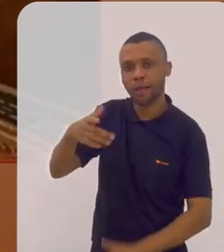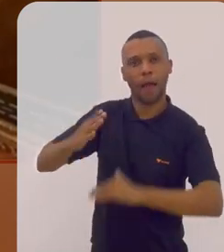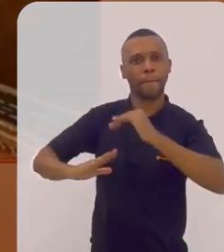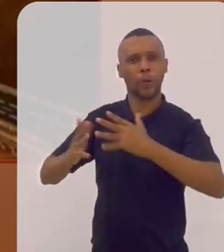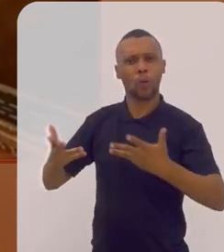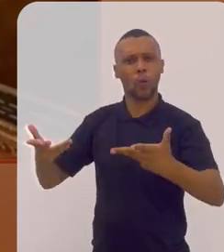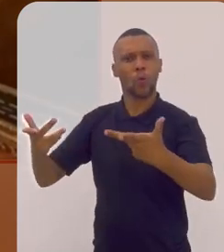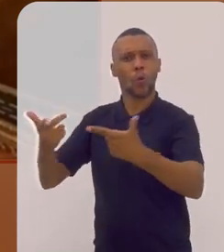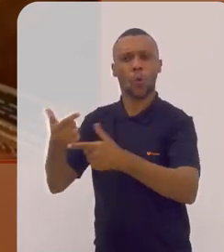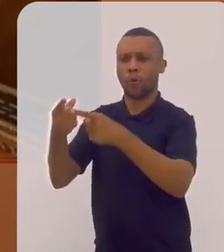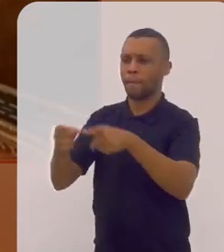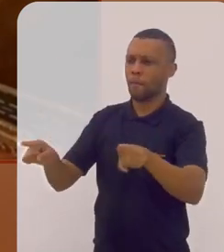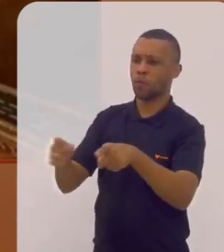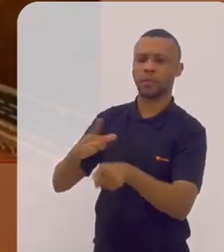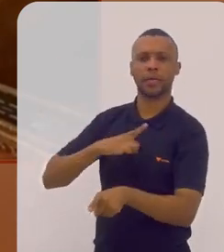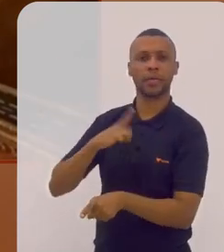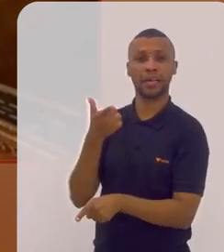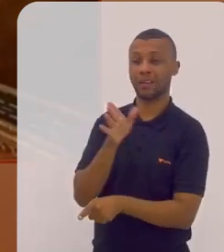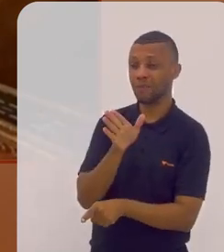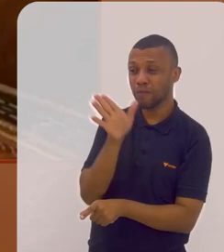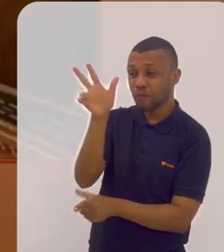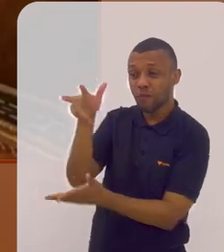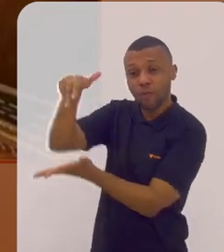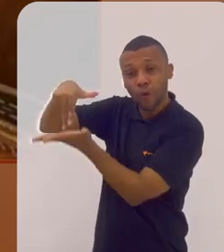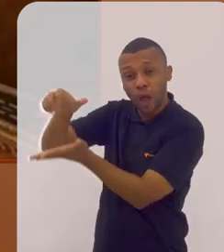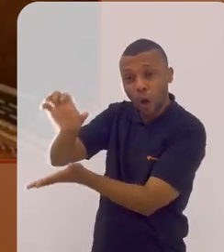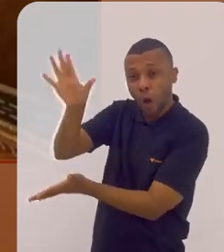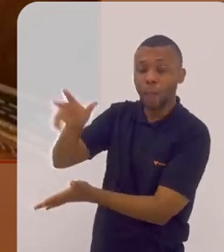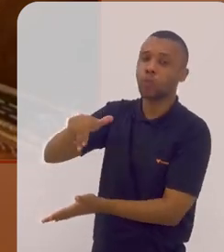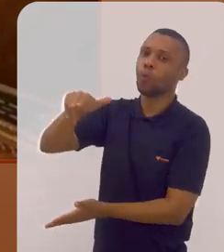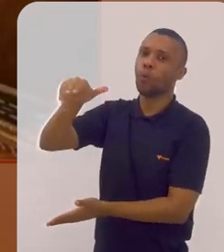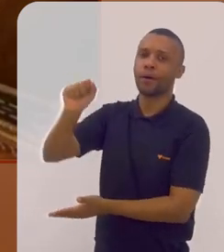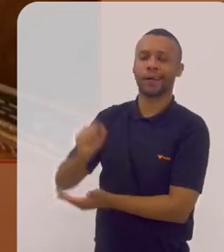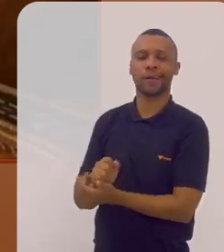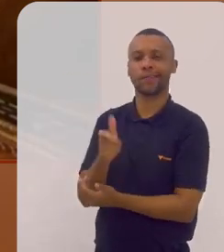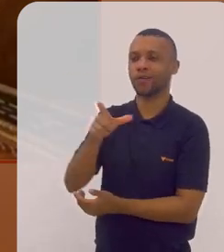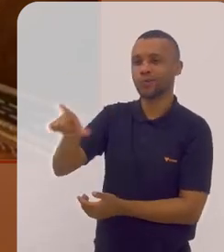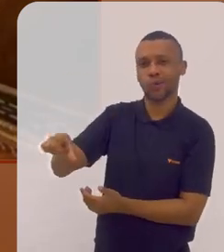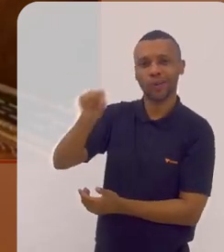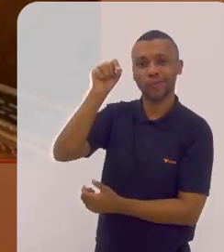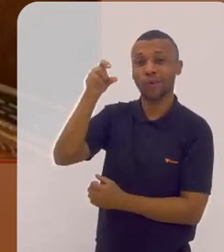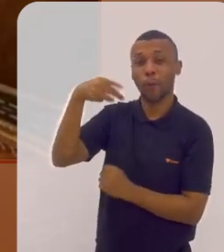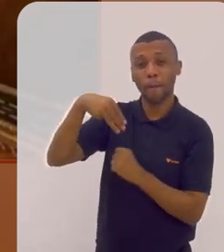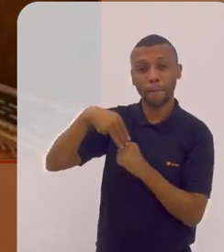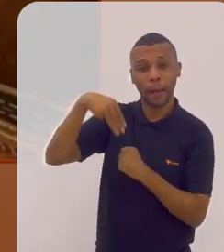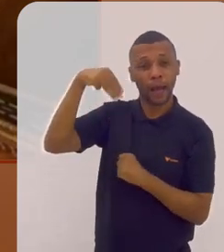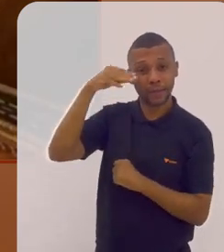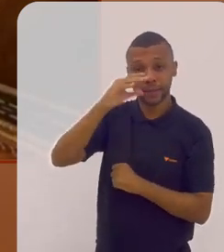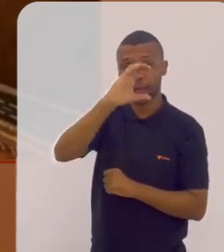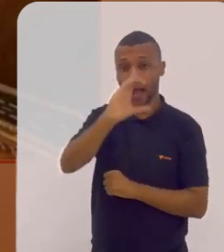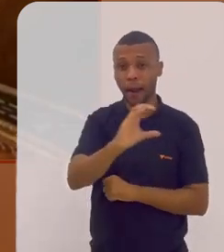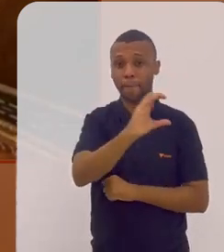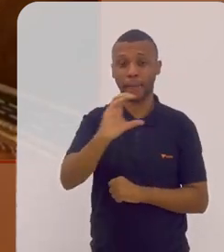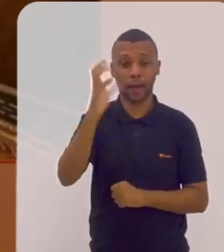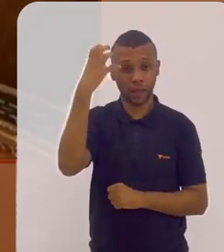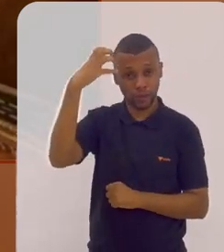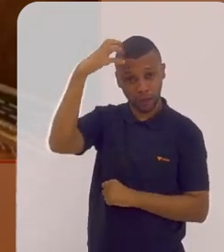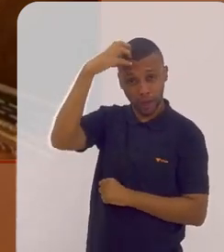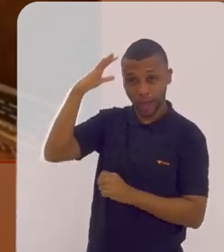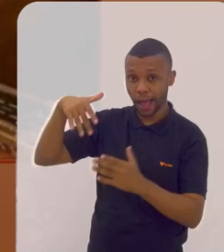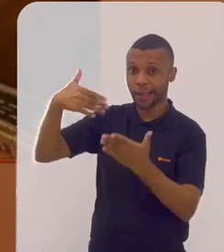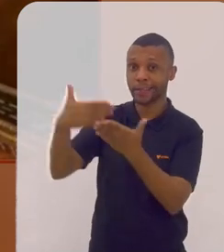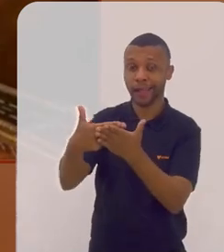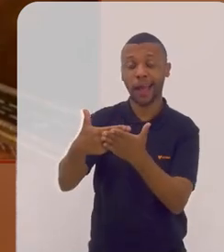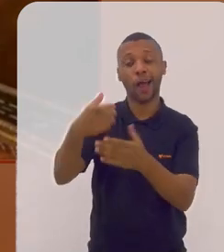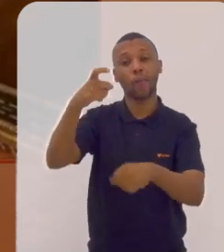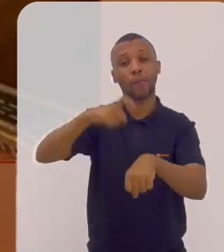ido à Europa foi logo, enfim, escolhido como mestre da Capela Real por Dom João posição que